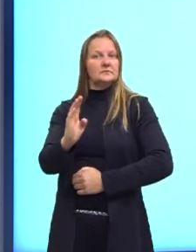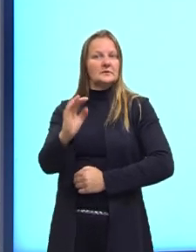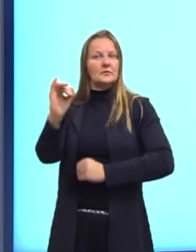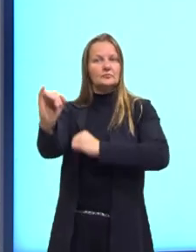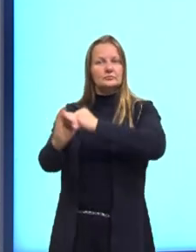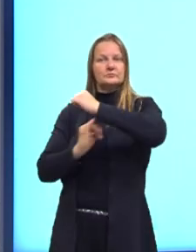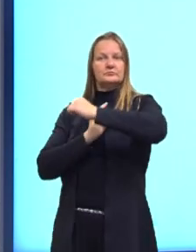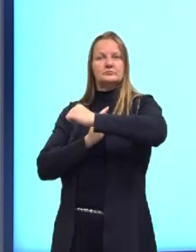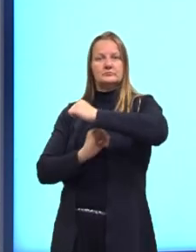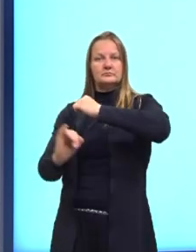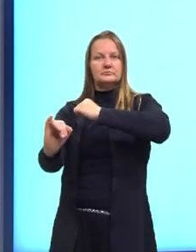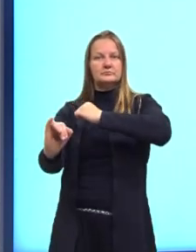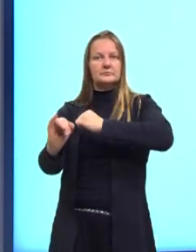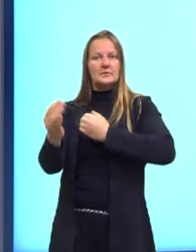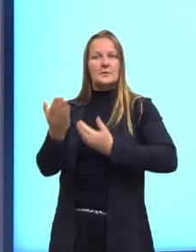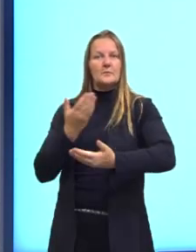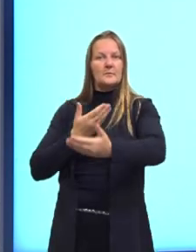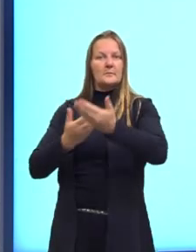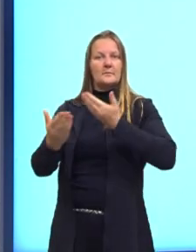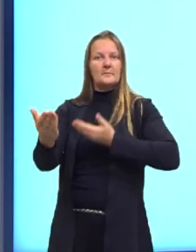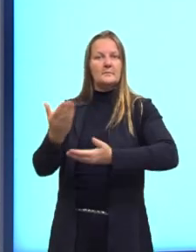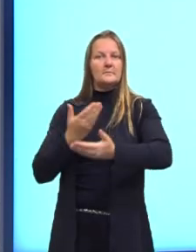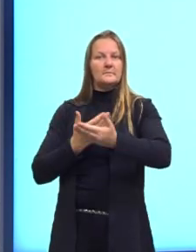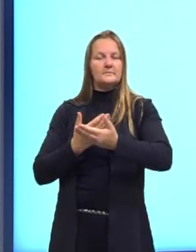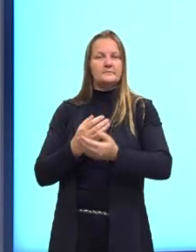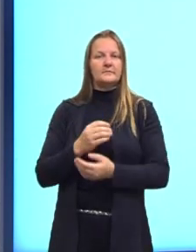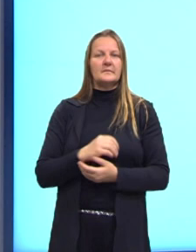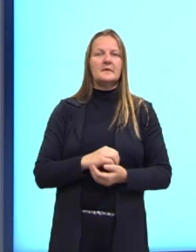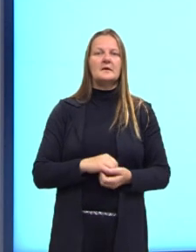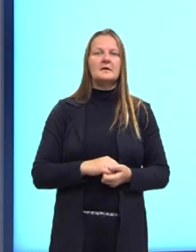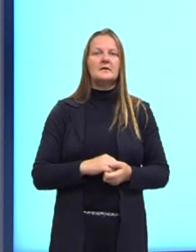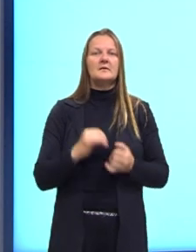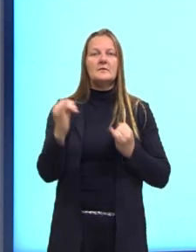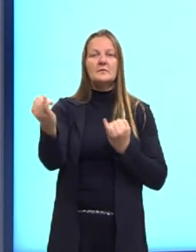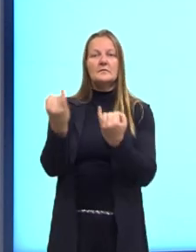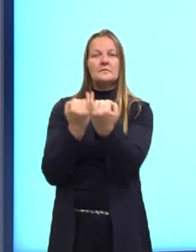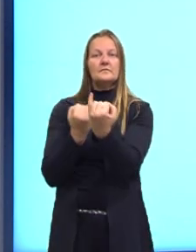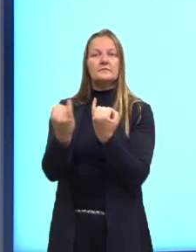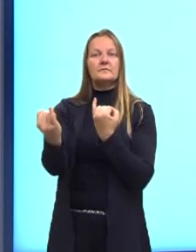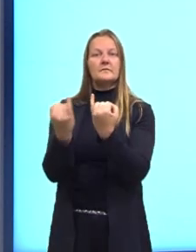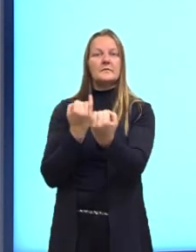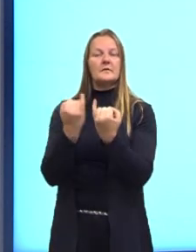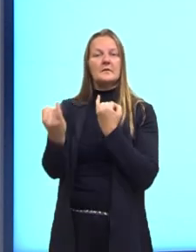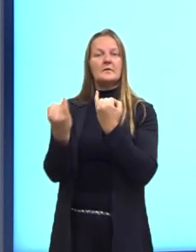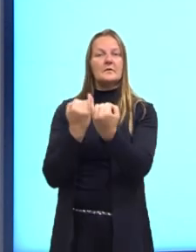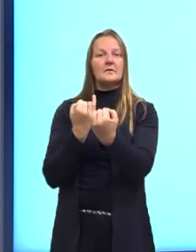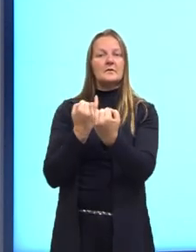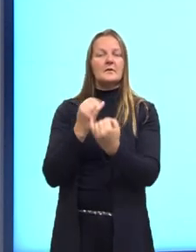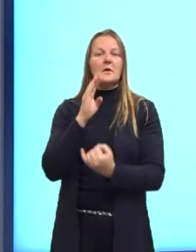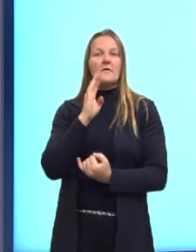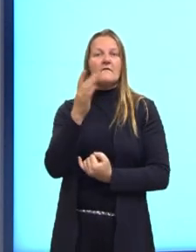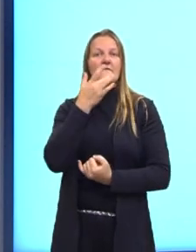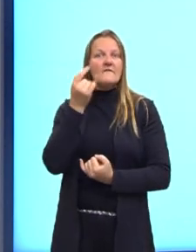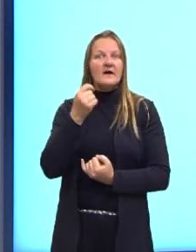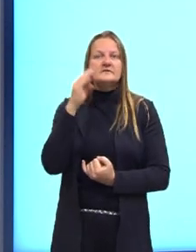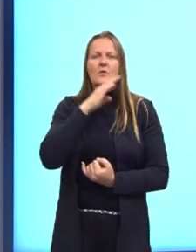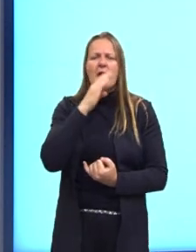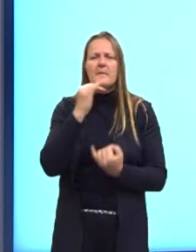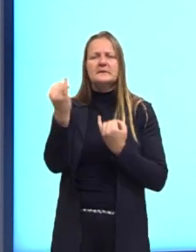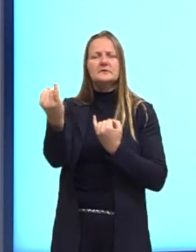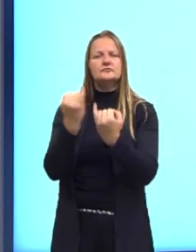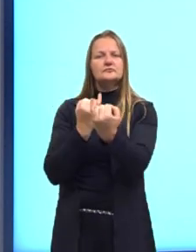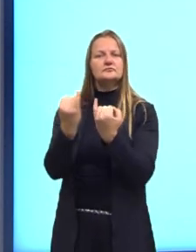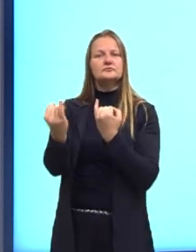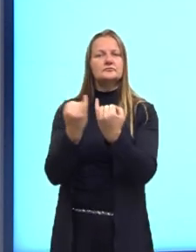interlocutor. Ou seja, ela comunica de maneira muito mais rápida, muito mais fácil, e muito mais